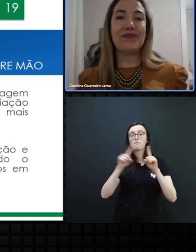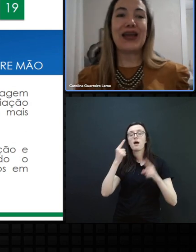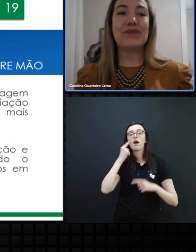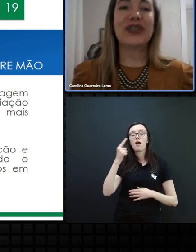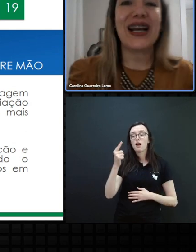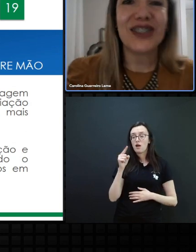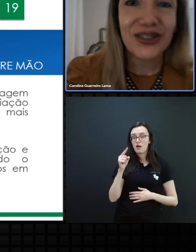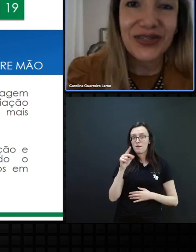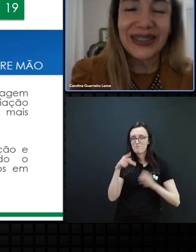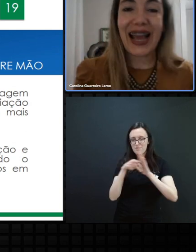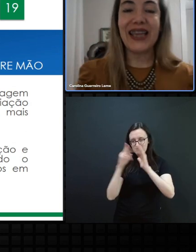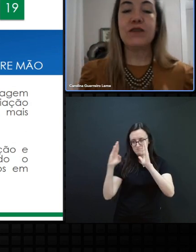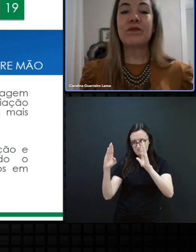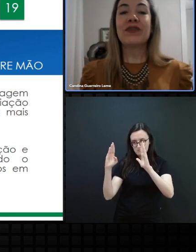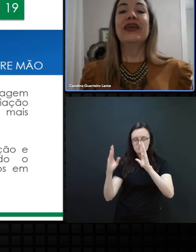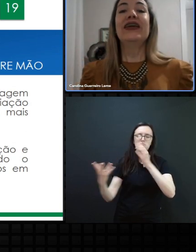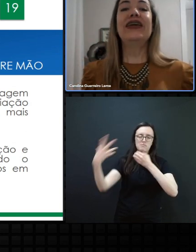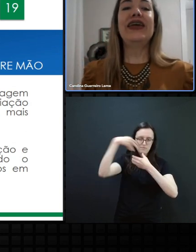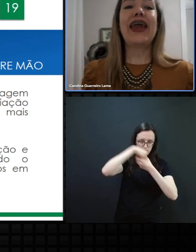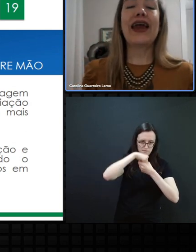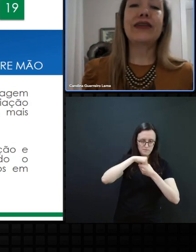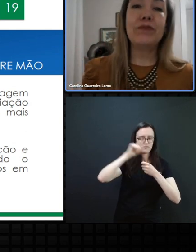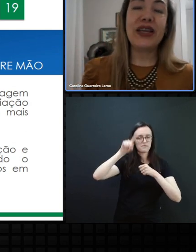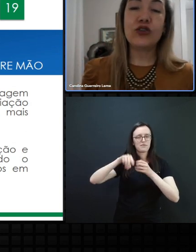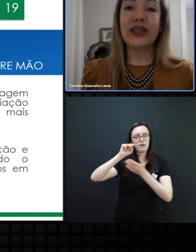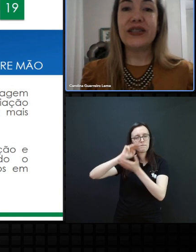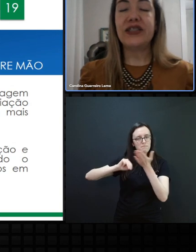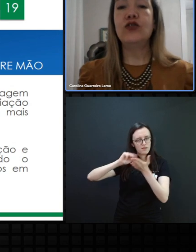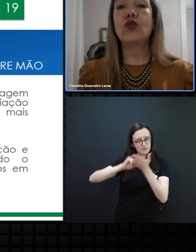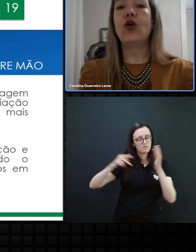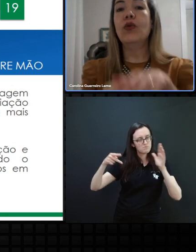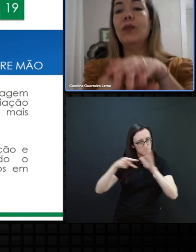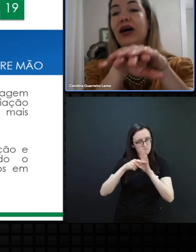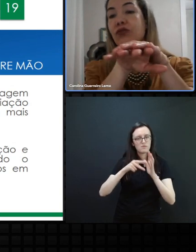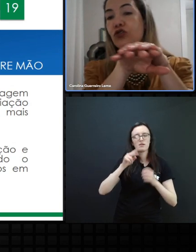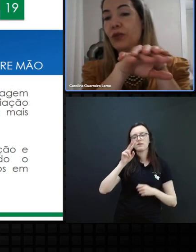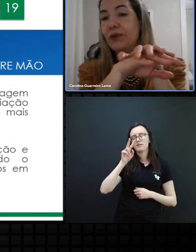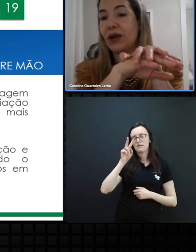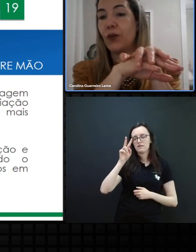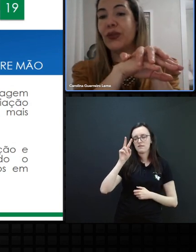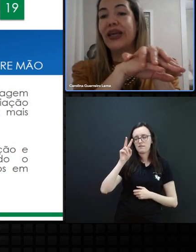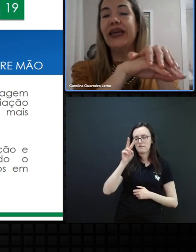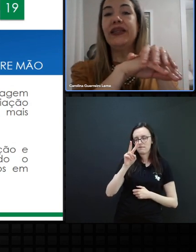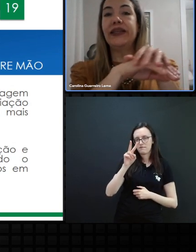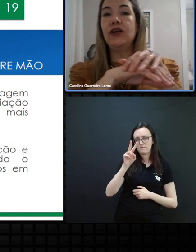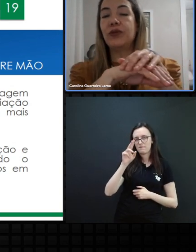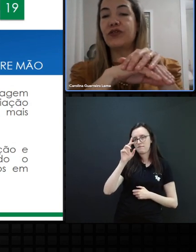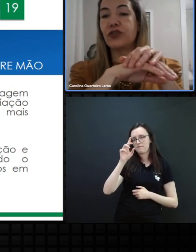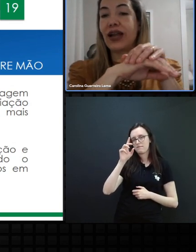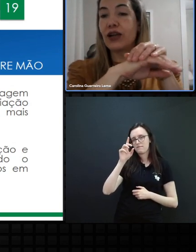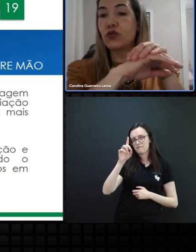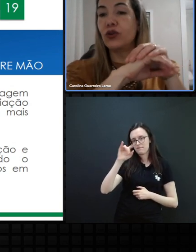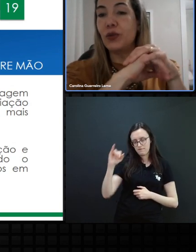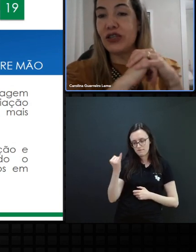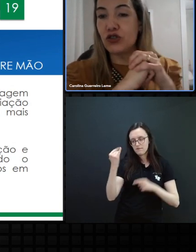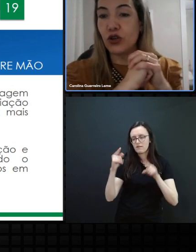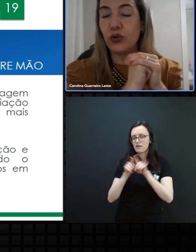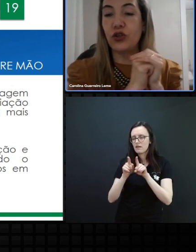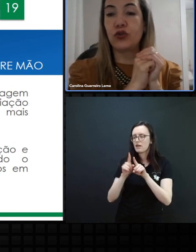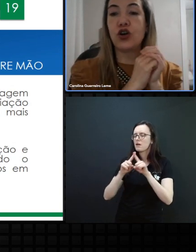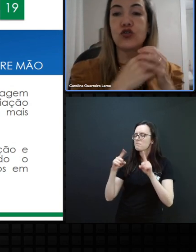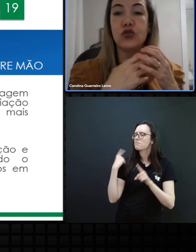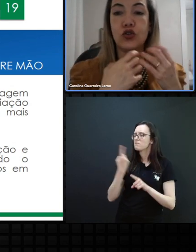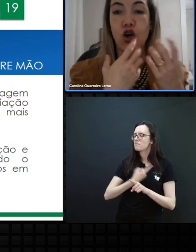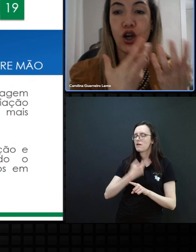da abordagem de Vandark, que é também conhecido como mão sobre mão. Então, professor Karp, quando eu